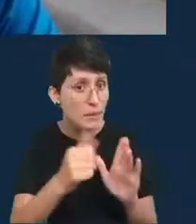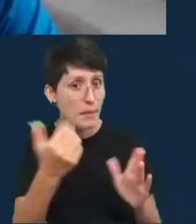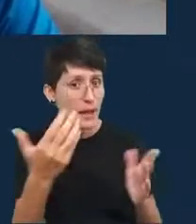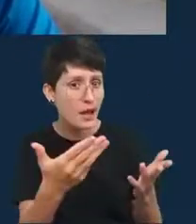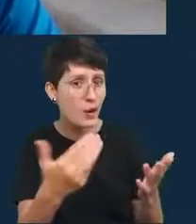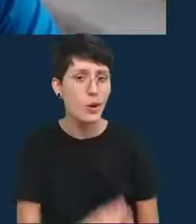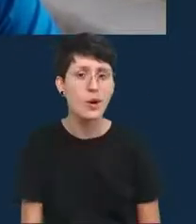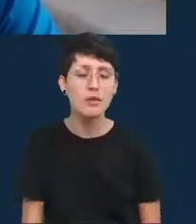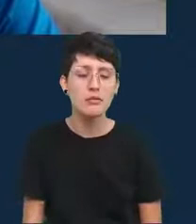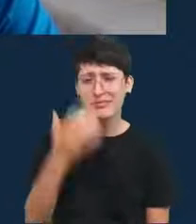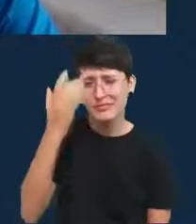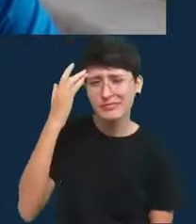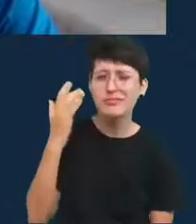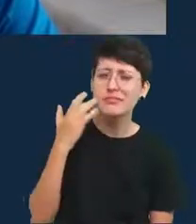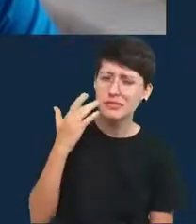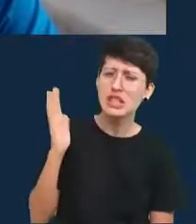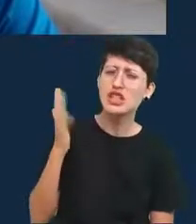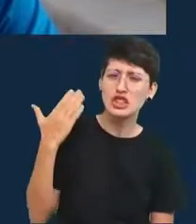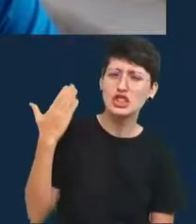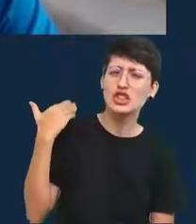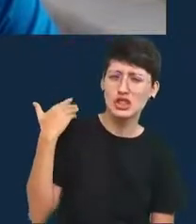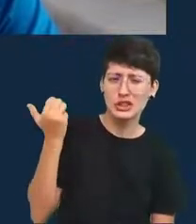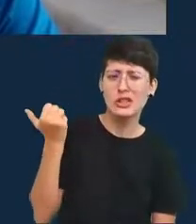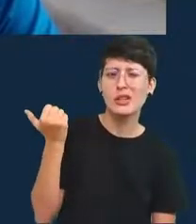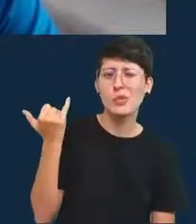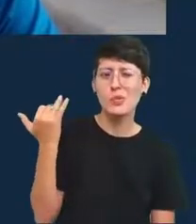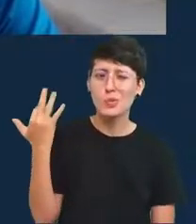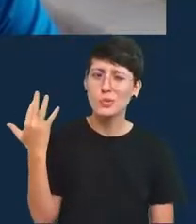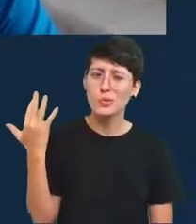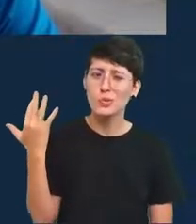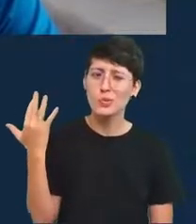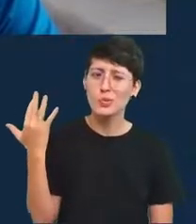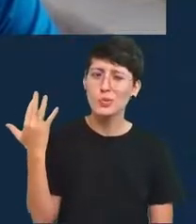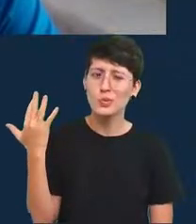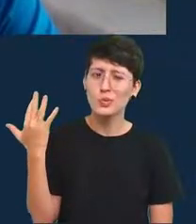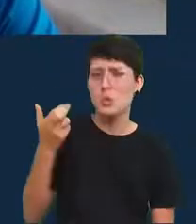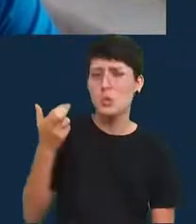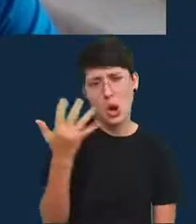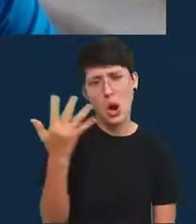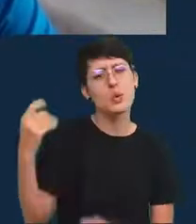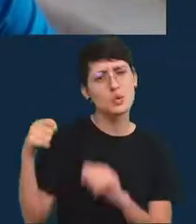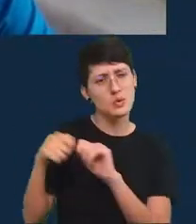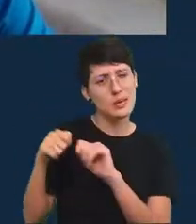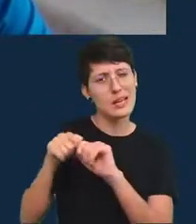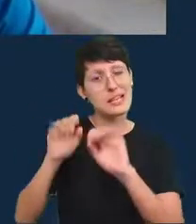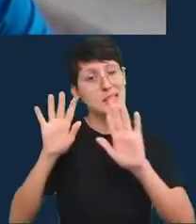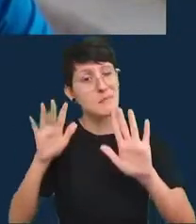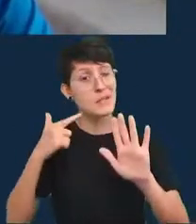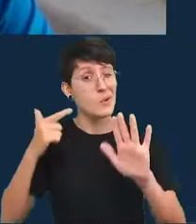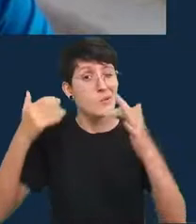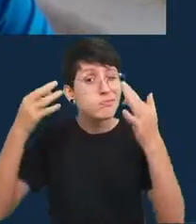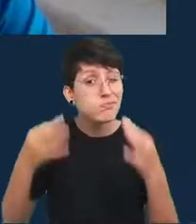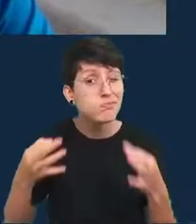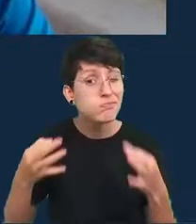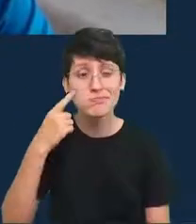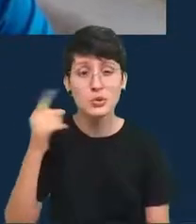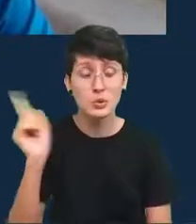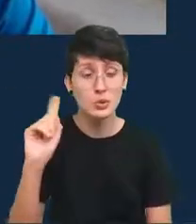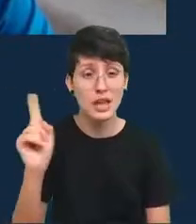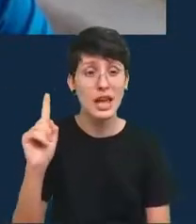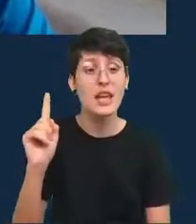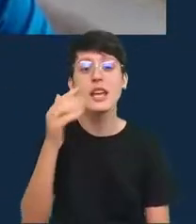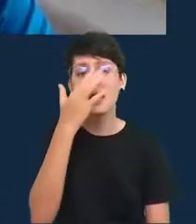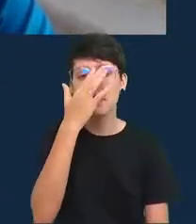eu acho que talvez a gente tenha feito algum eles tenham feito alguns mas eu não tenho certeza a